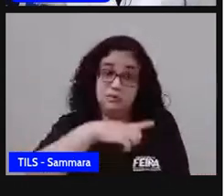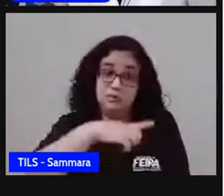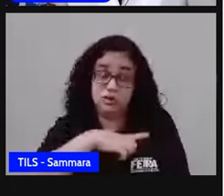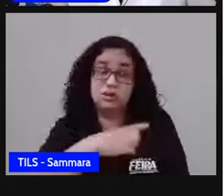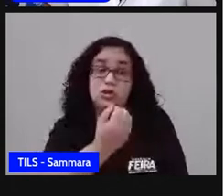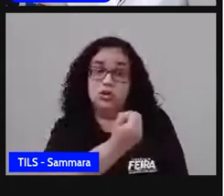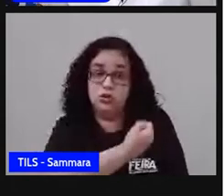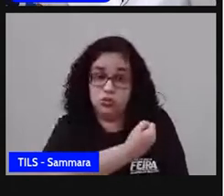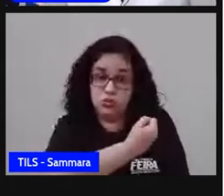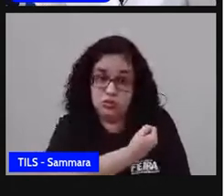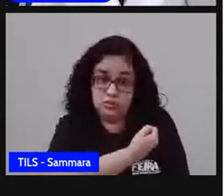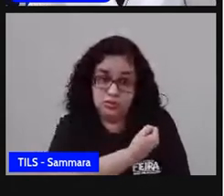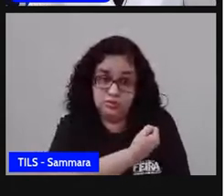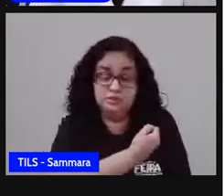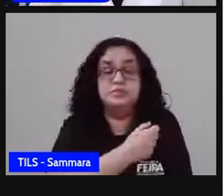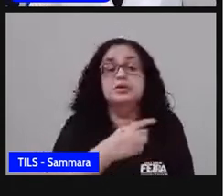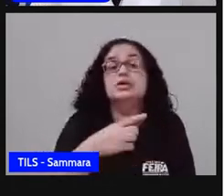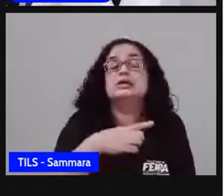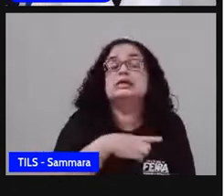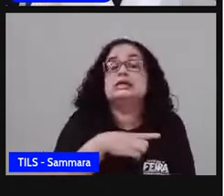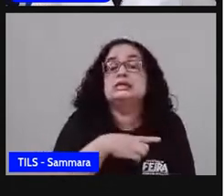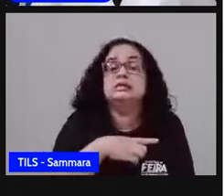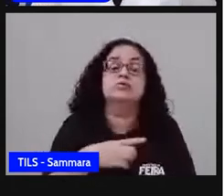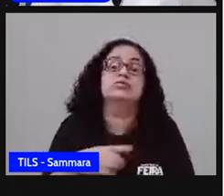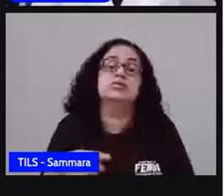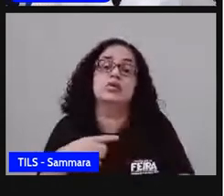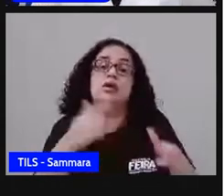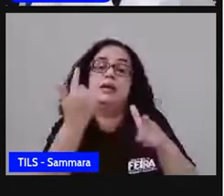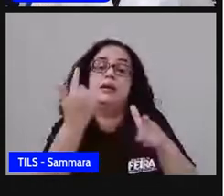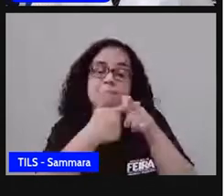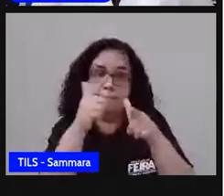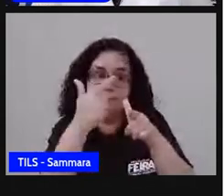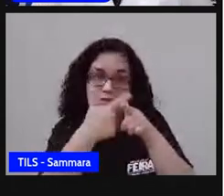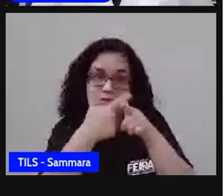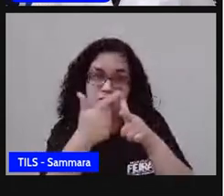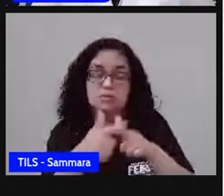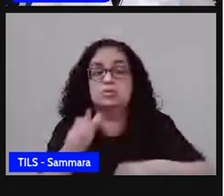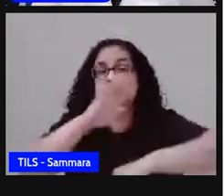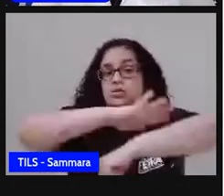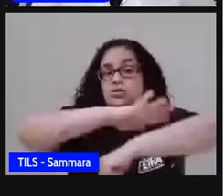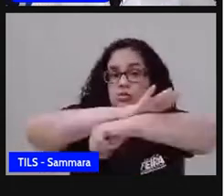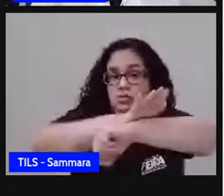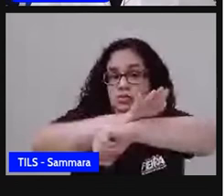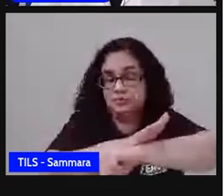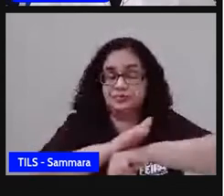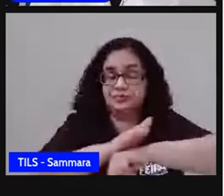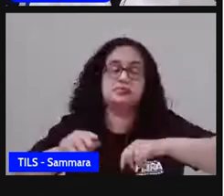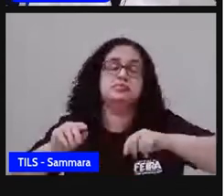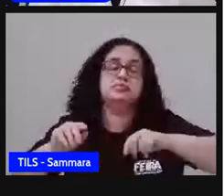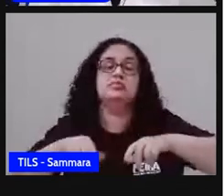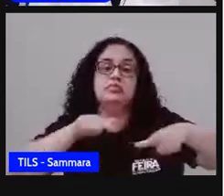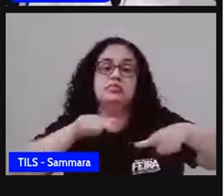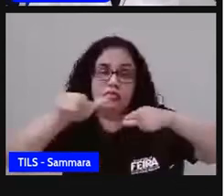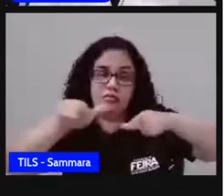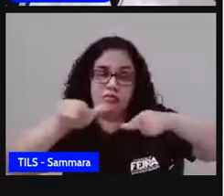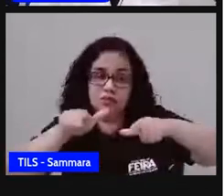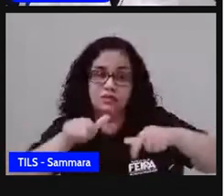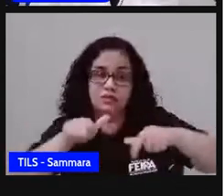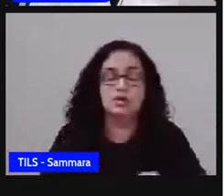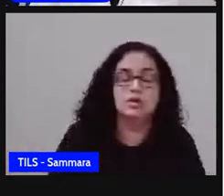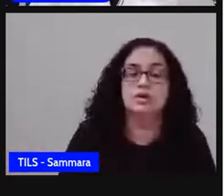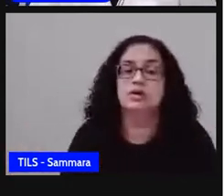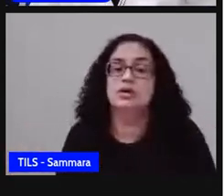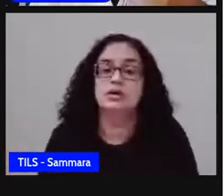e teve uma situação problema, como eu já falei, racismo e mercado de trabalho e essa